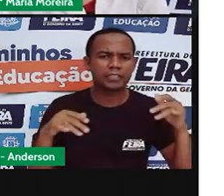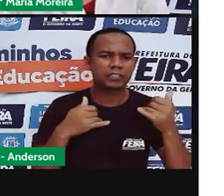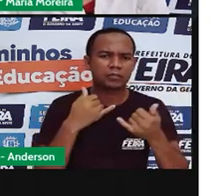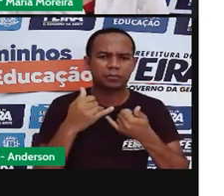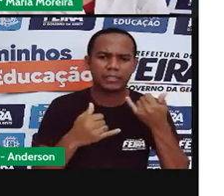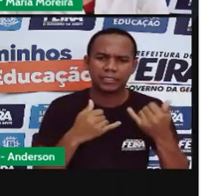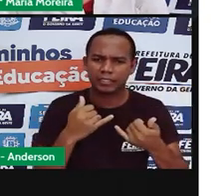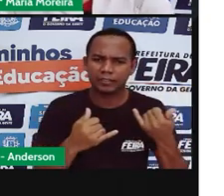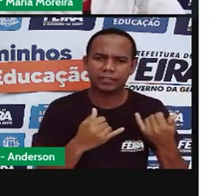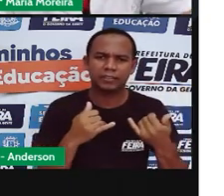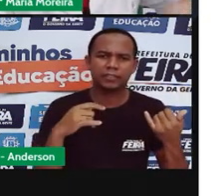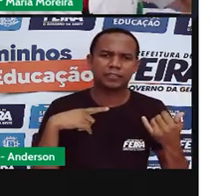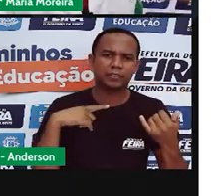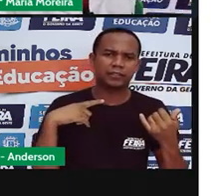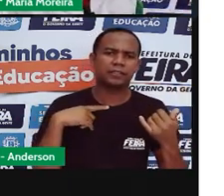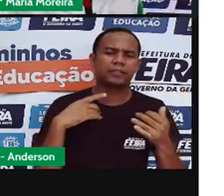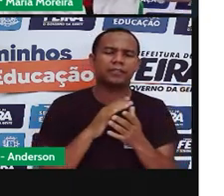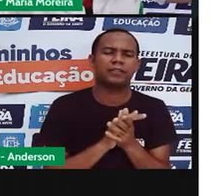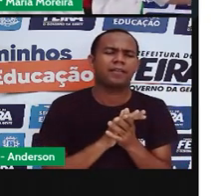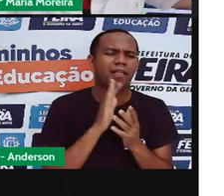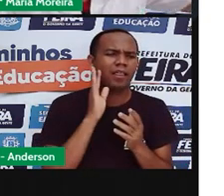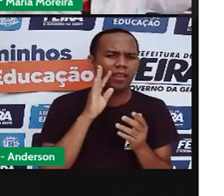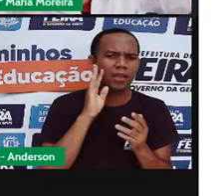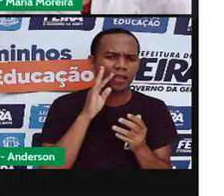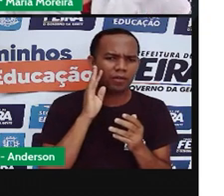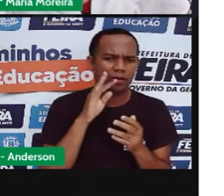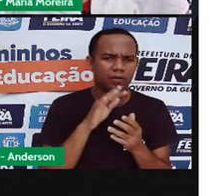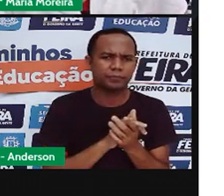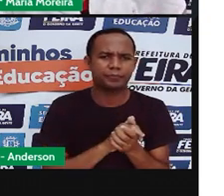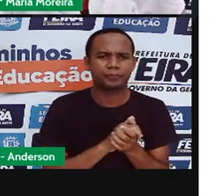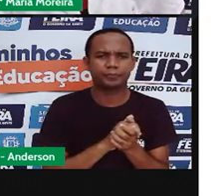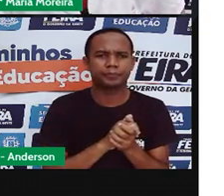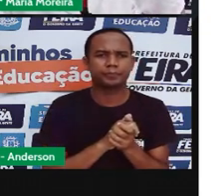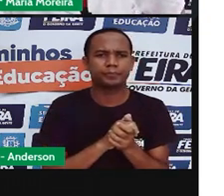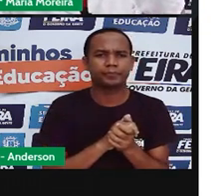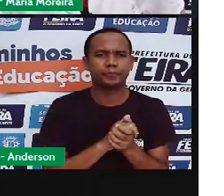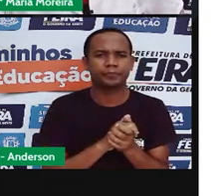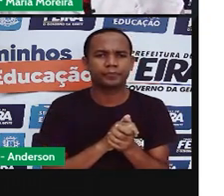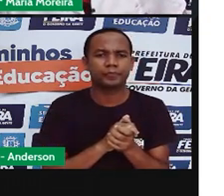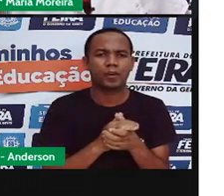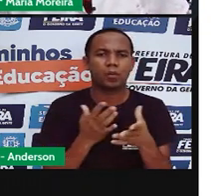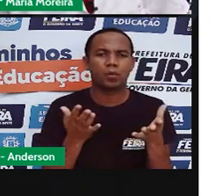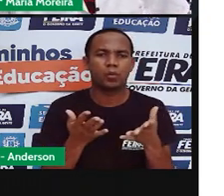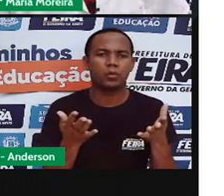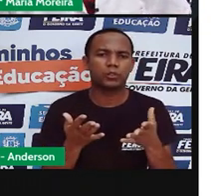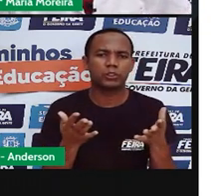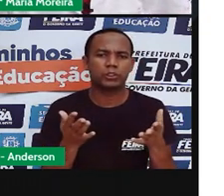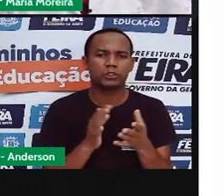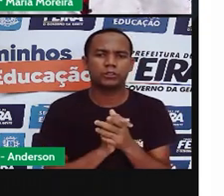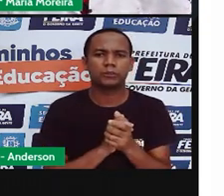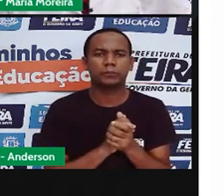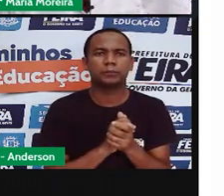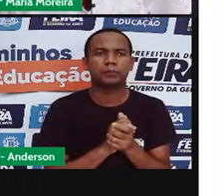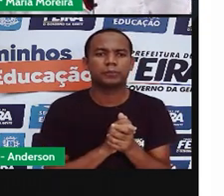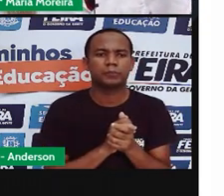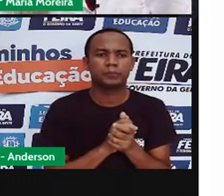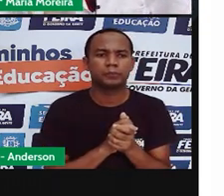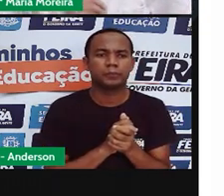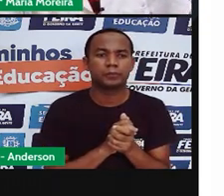as brincadeiras que a prova poderia passar aqui quase que a mãe inteira só citando, né? Hoje, né? Na atualidade,